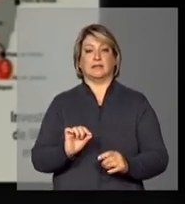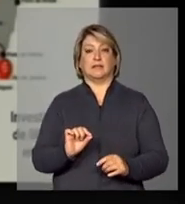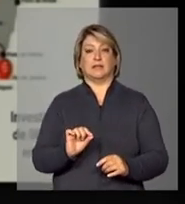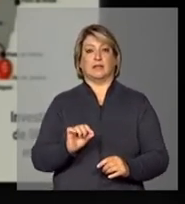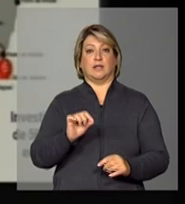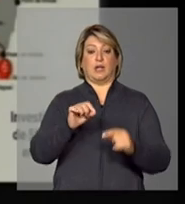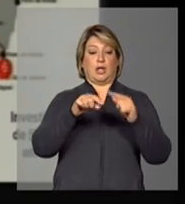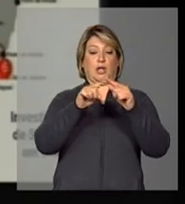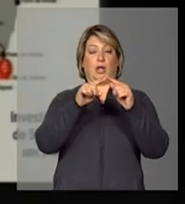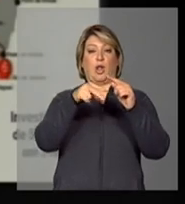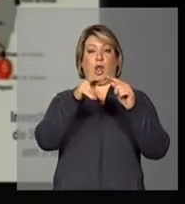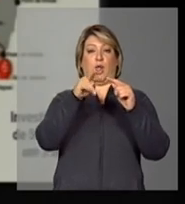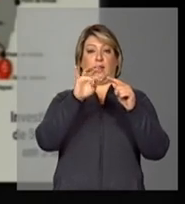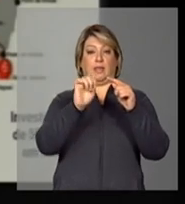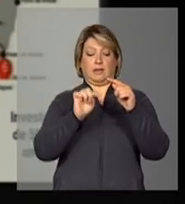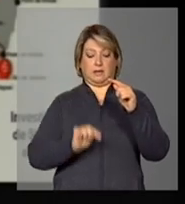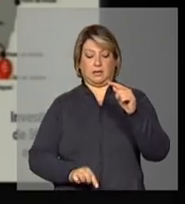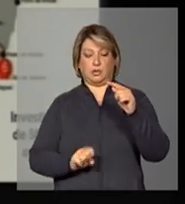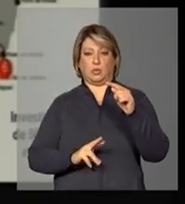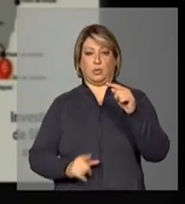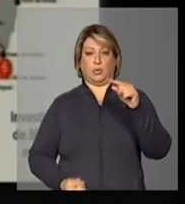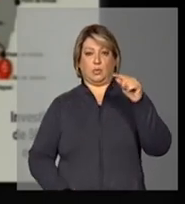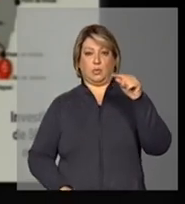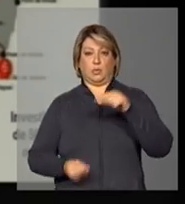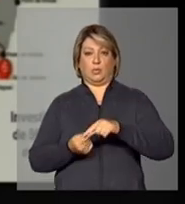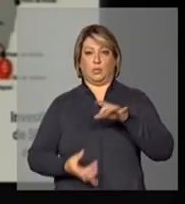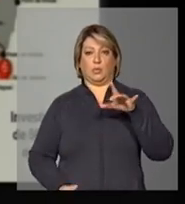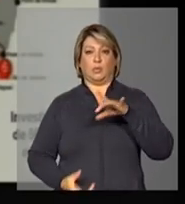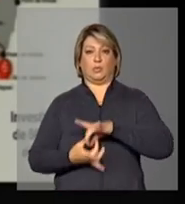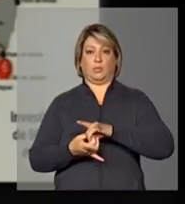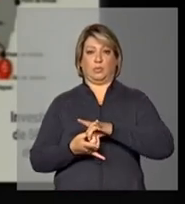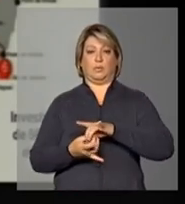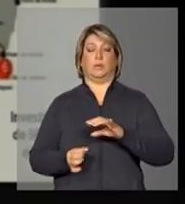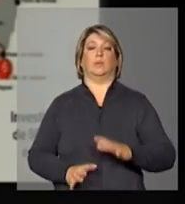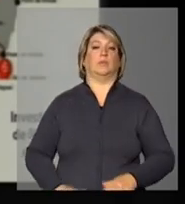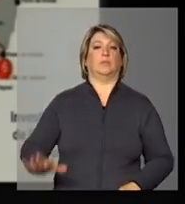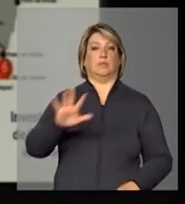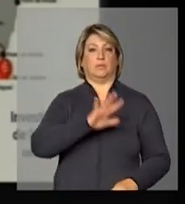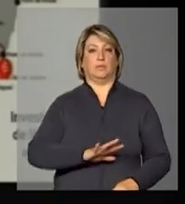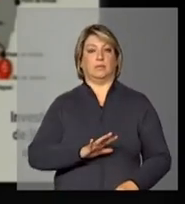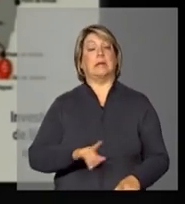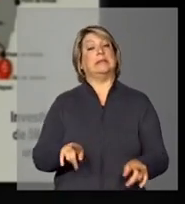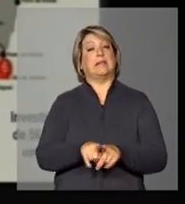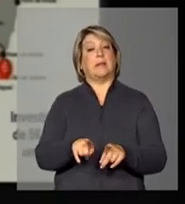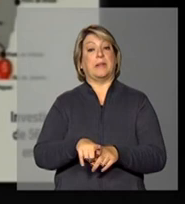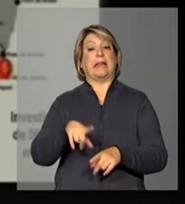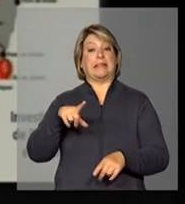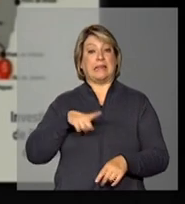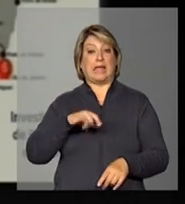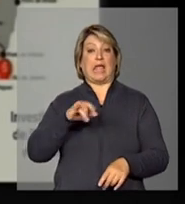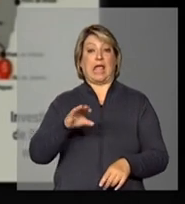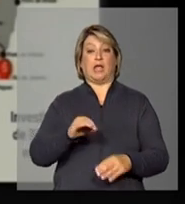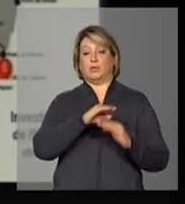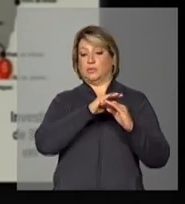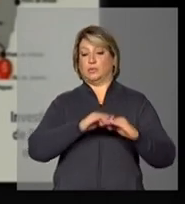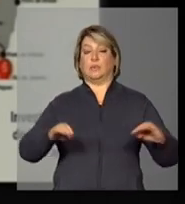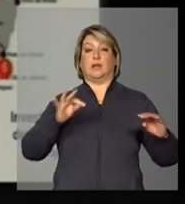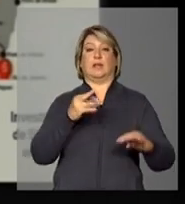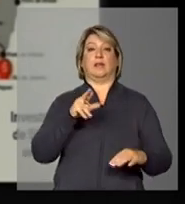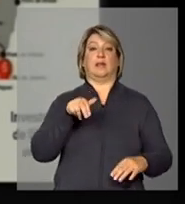norte a sul o Brasil de outro lado existem eixos transversais a